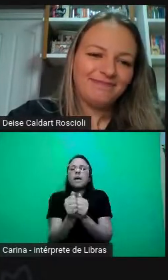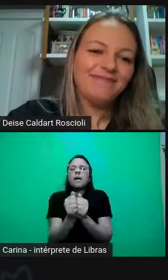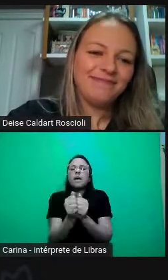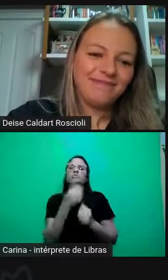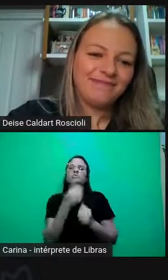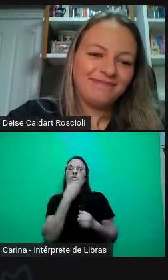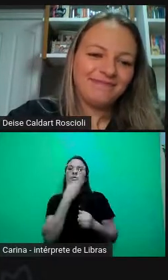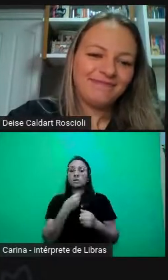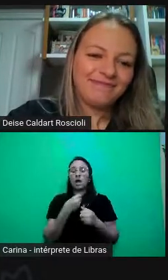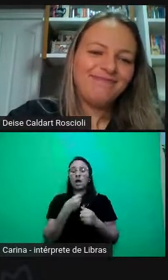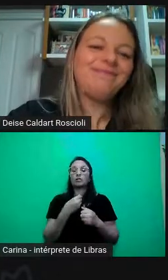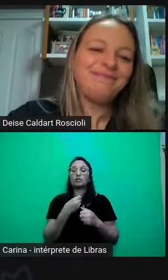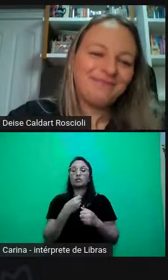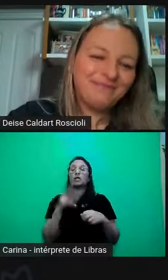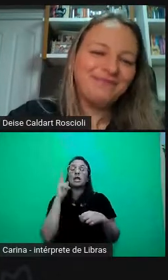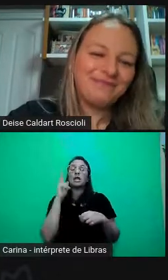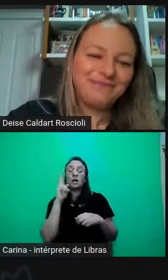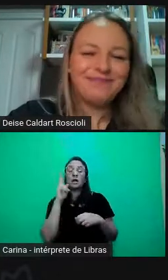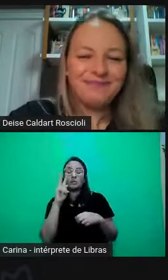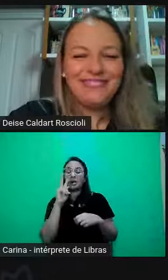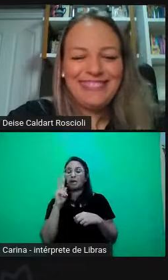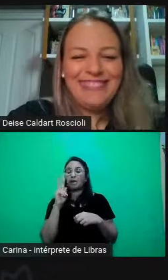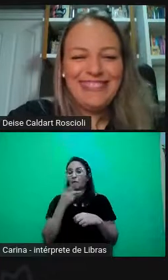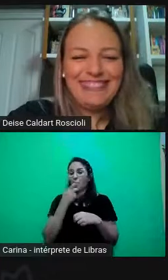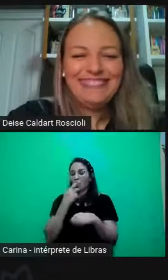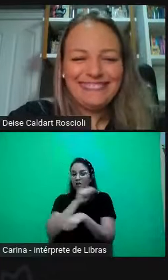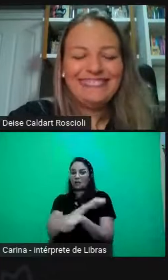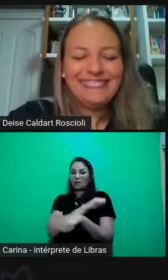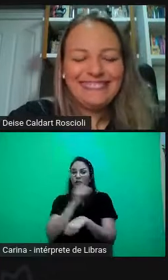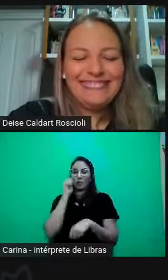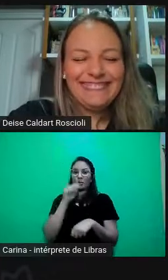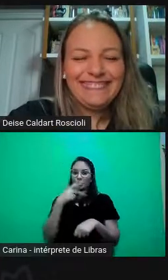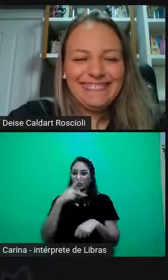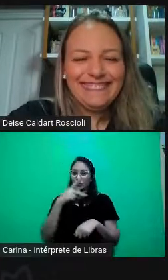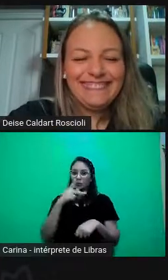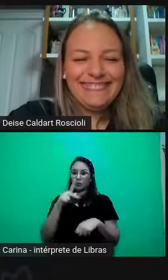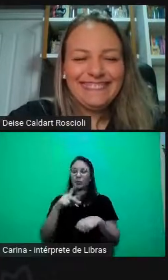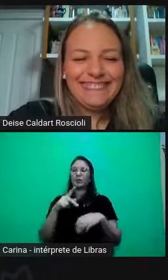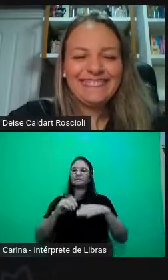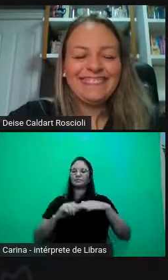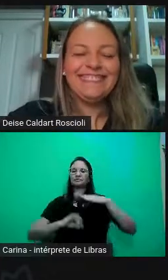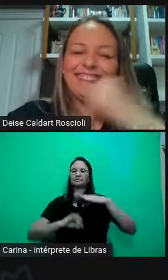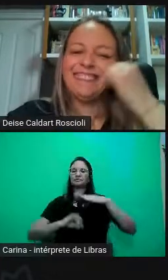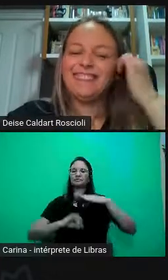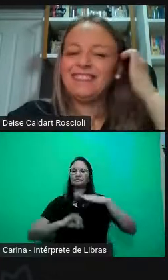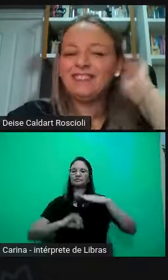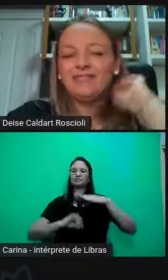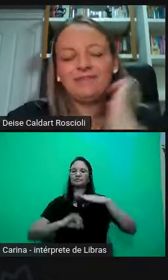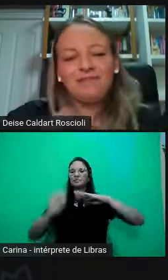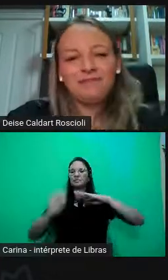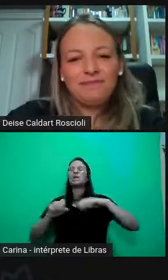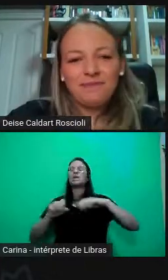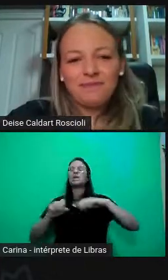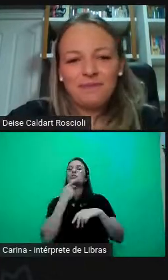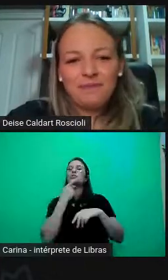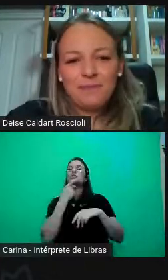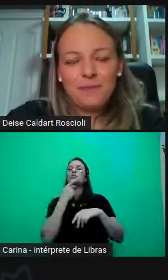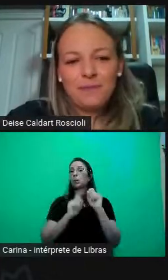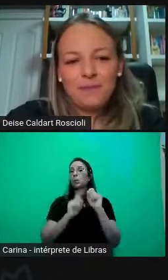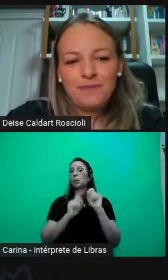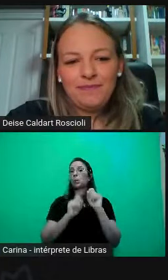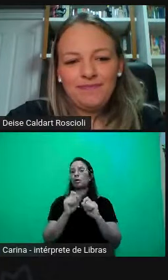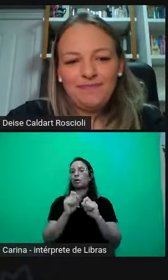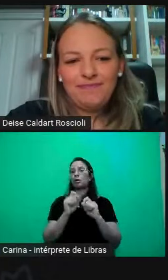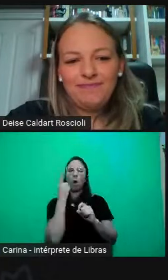desde uma fala de uma aluna tua, aí, de sertão, que disse assim, olha, prof,